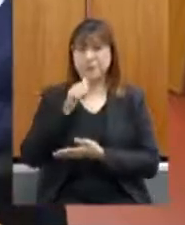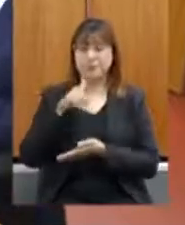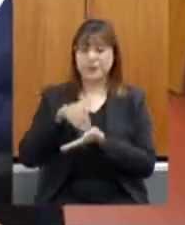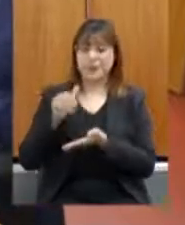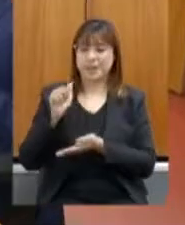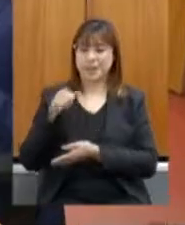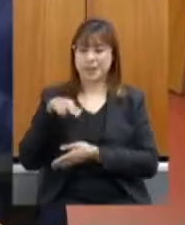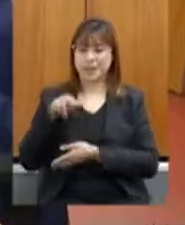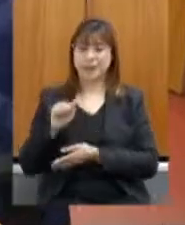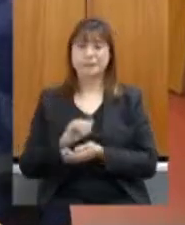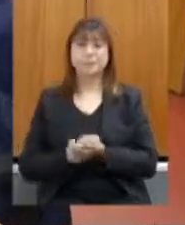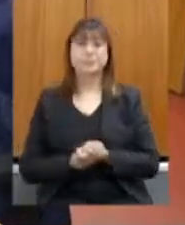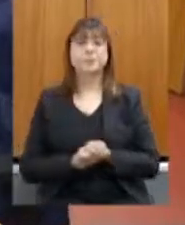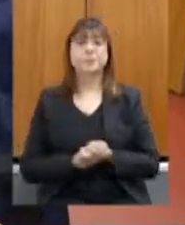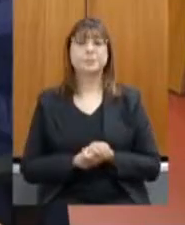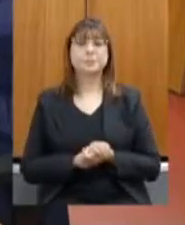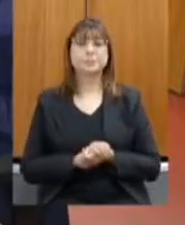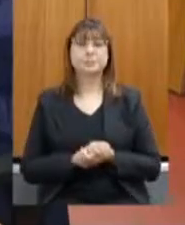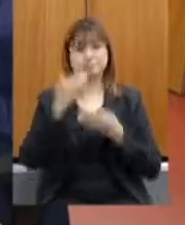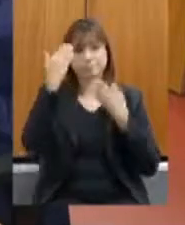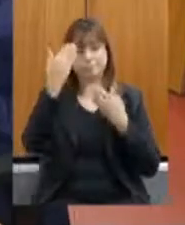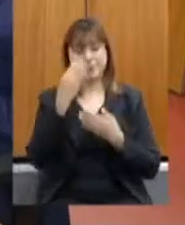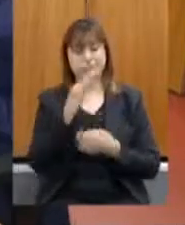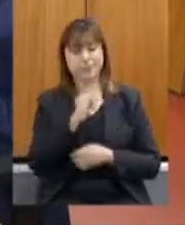Muito obrigada, Tito.